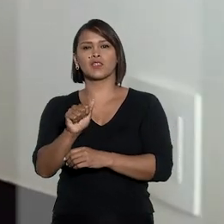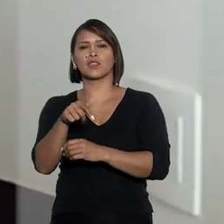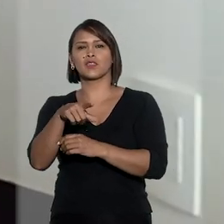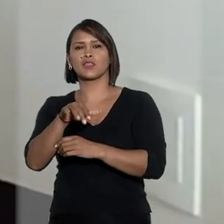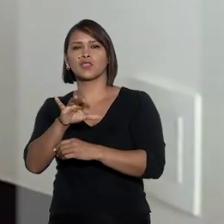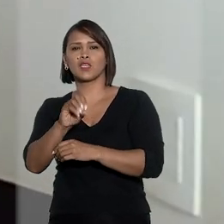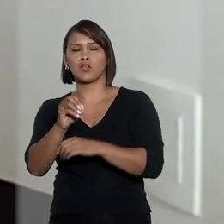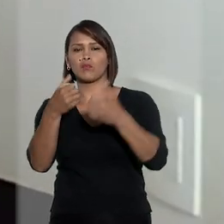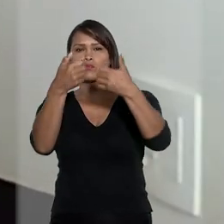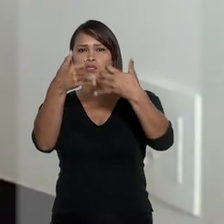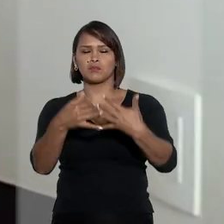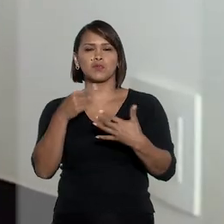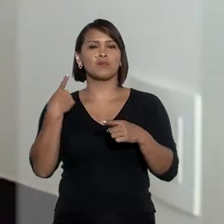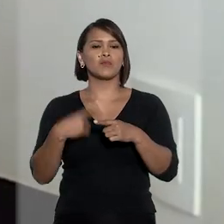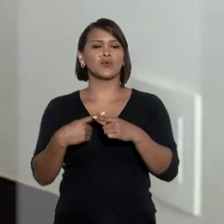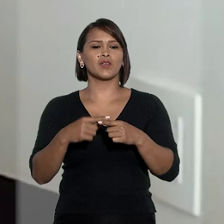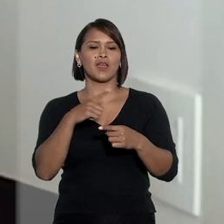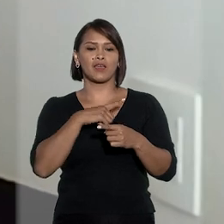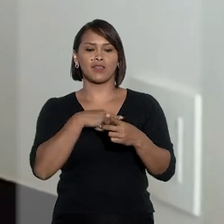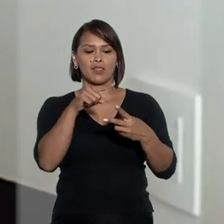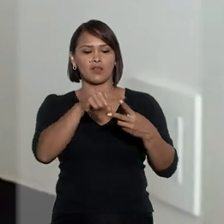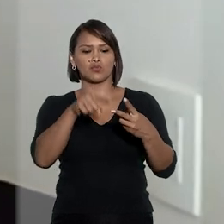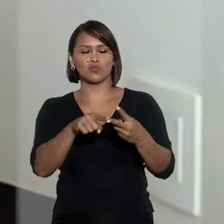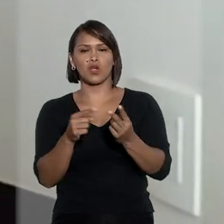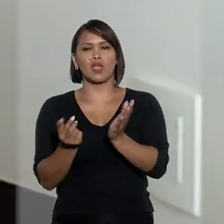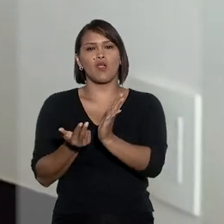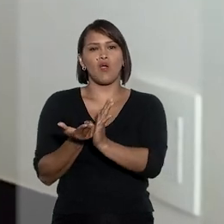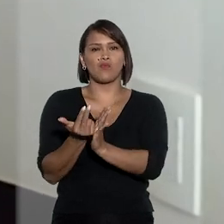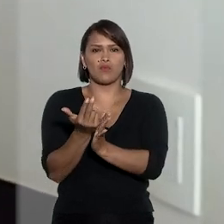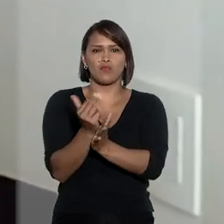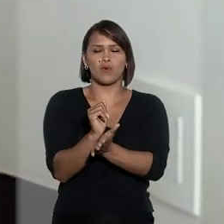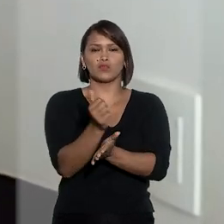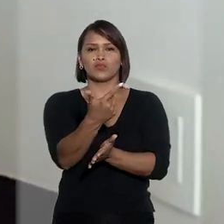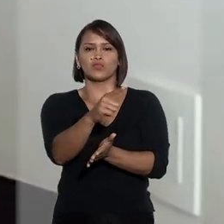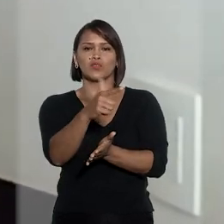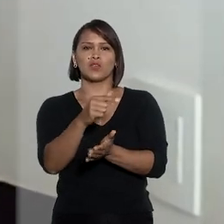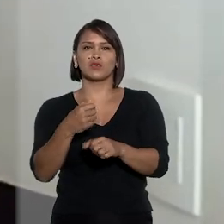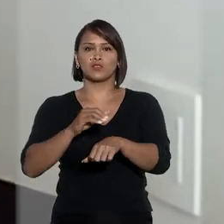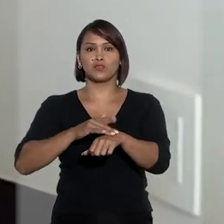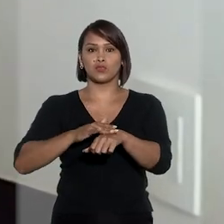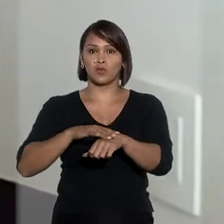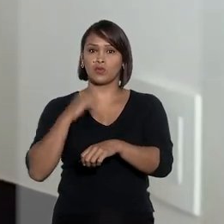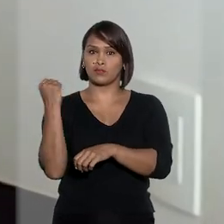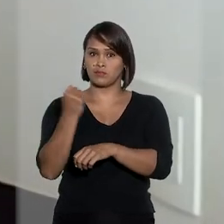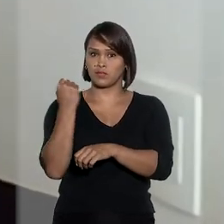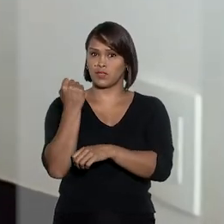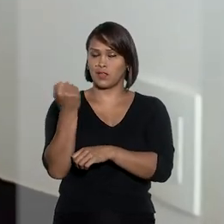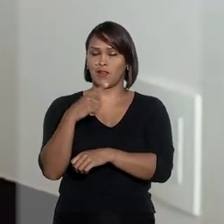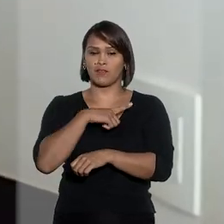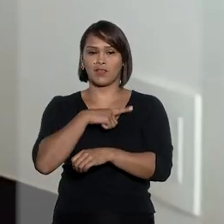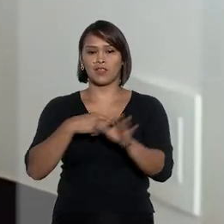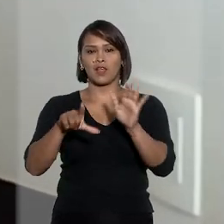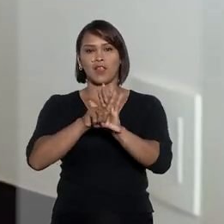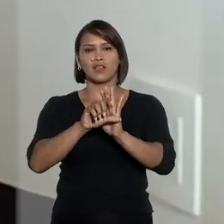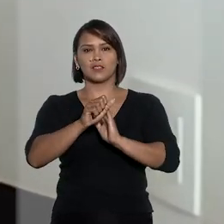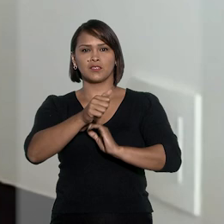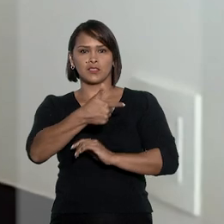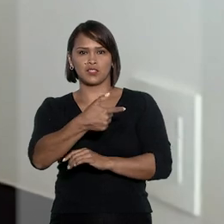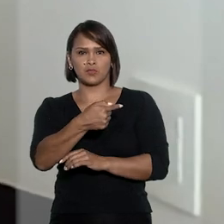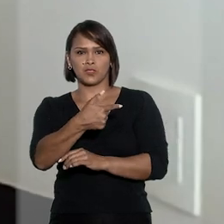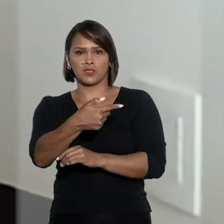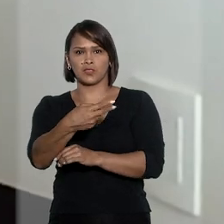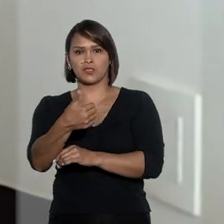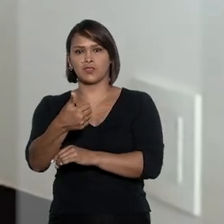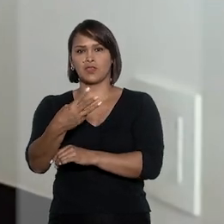Danilo Prudente explica por que existe essa isenção de imposto para casos de doenças graves previsto na Lei nº